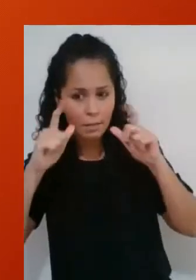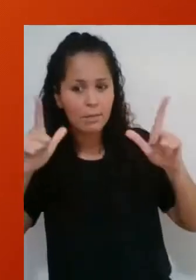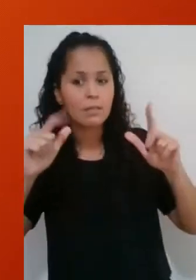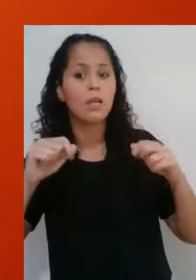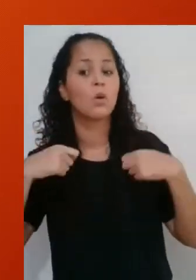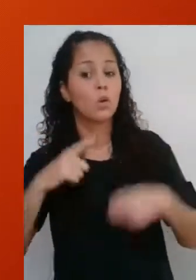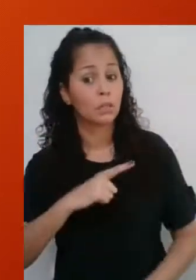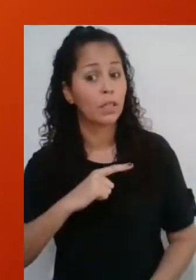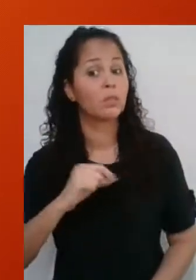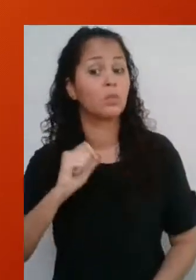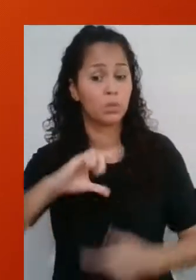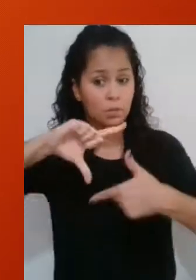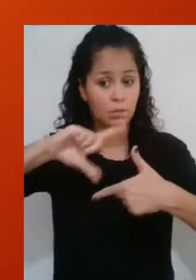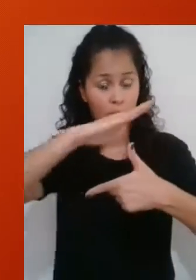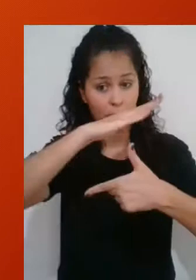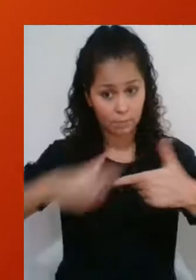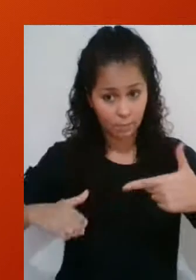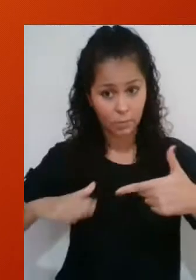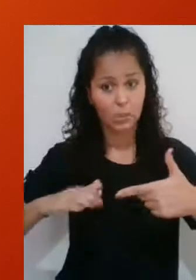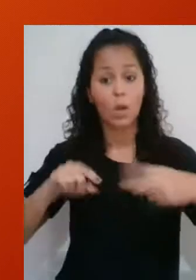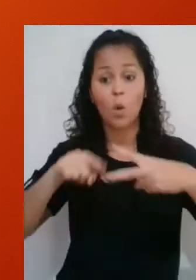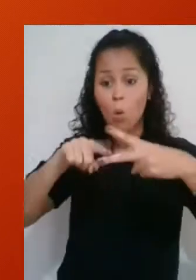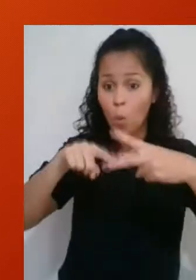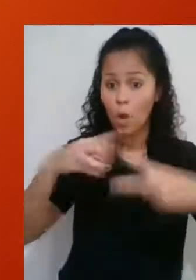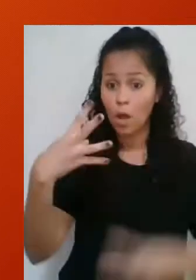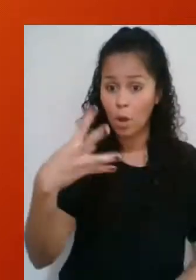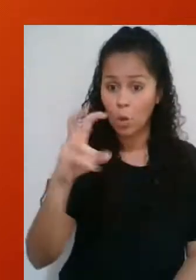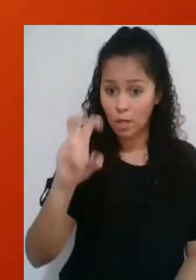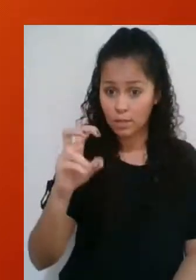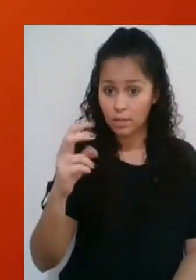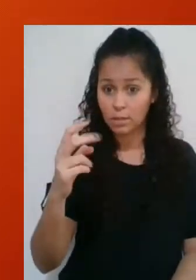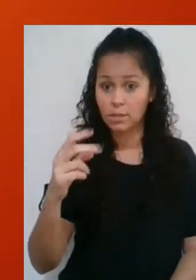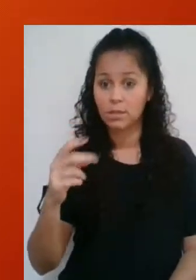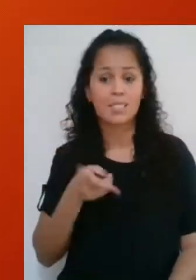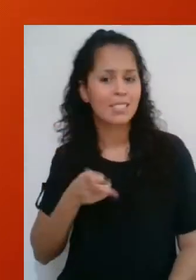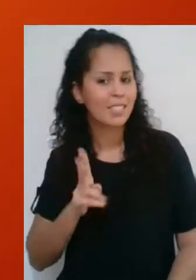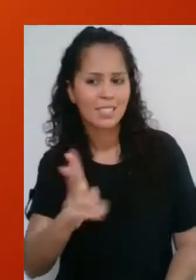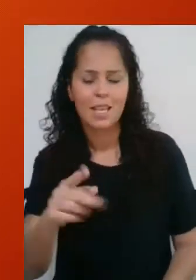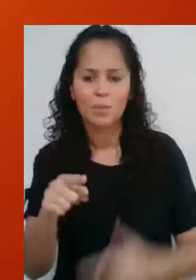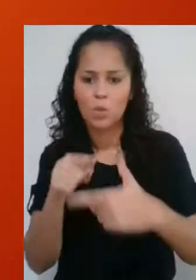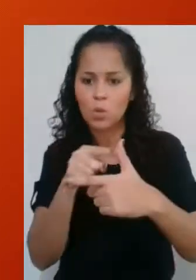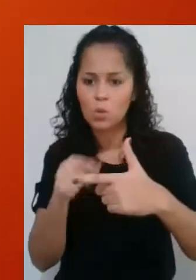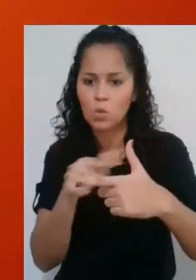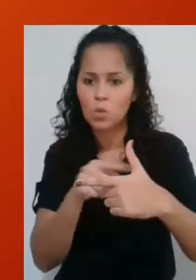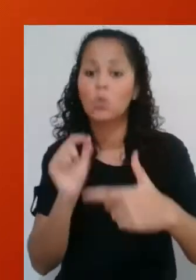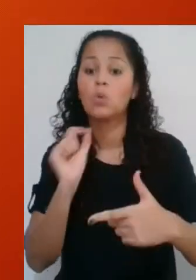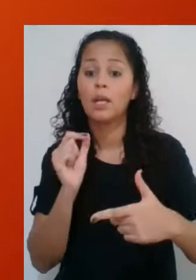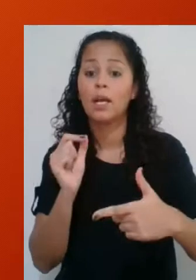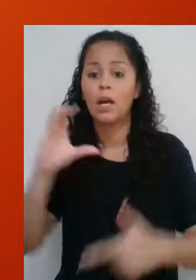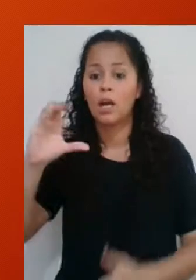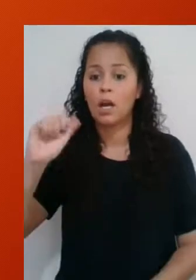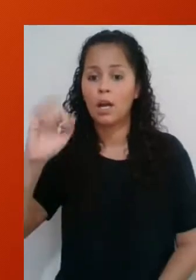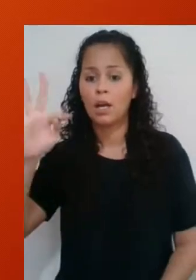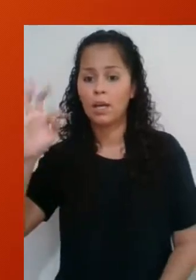para o fato de que em triângulos retângulos com ângulos de 45 graus, os dois catetos sempre serão